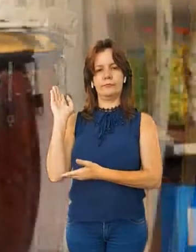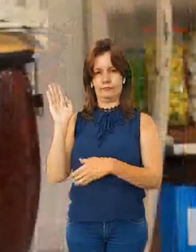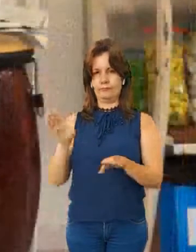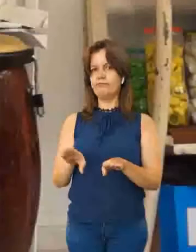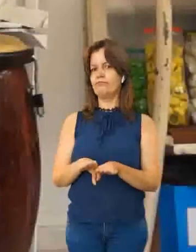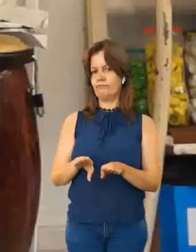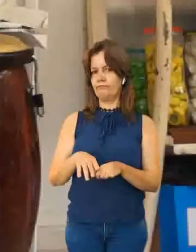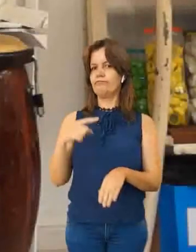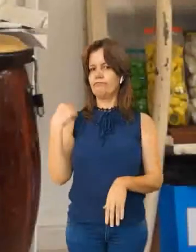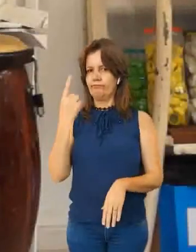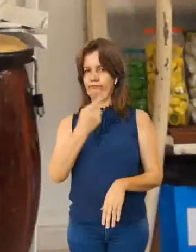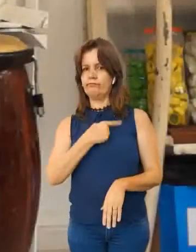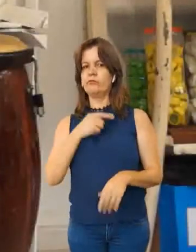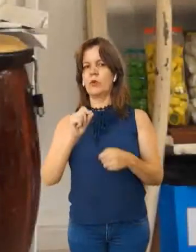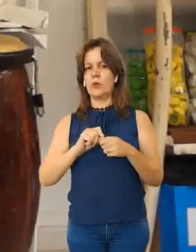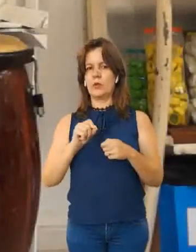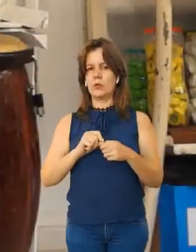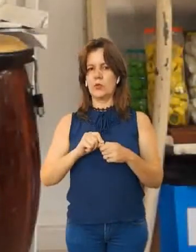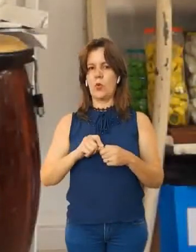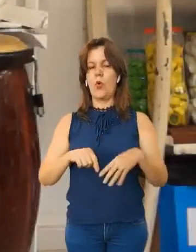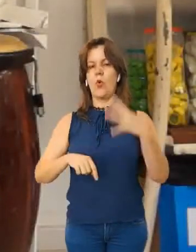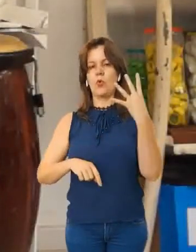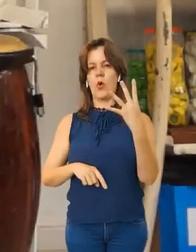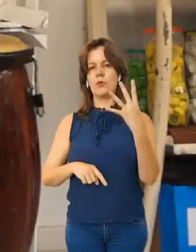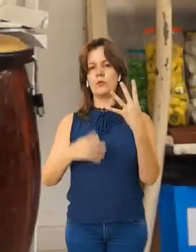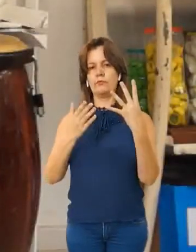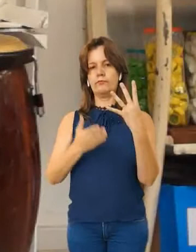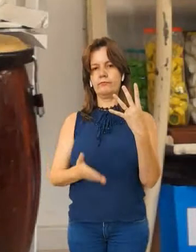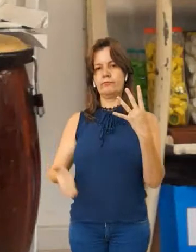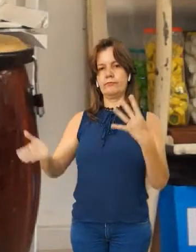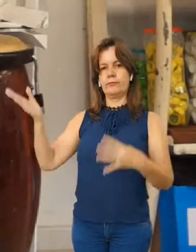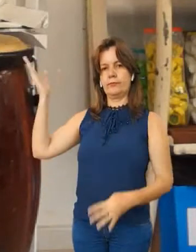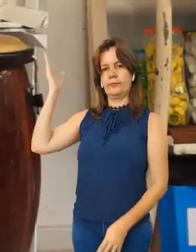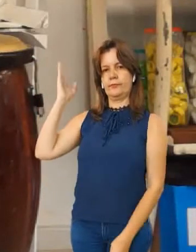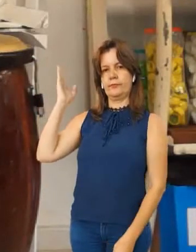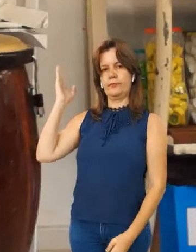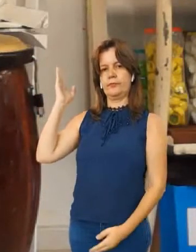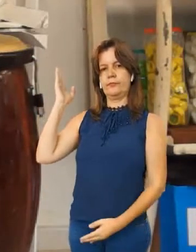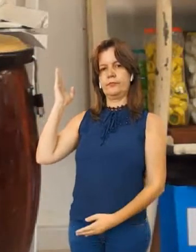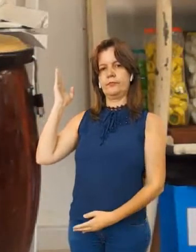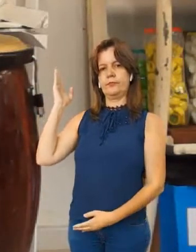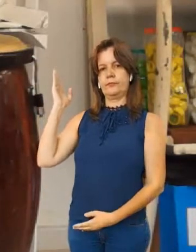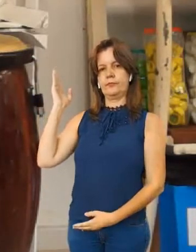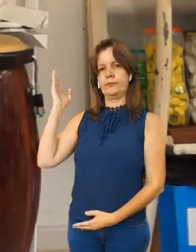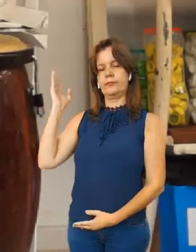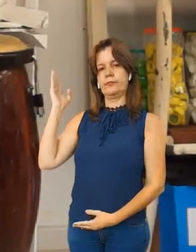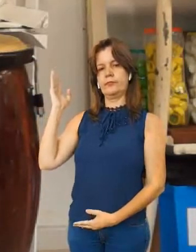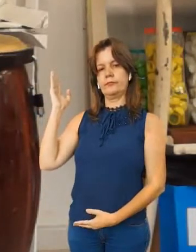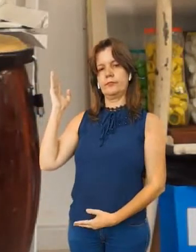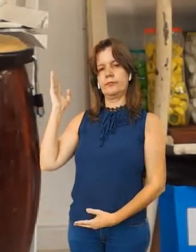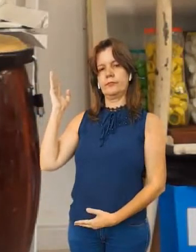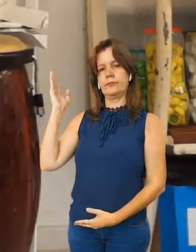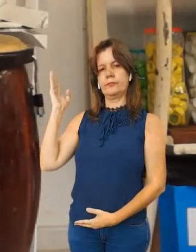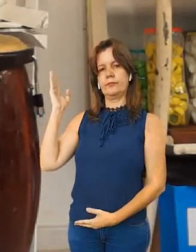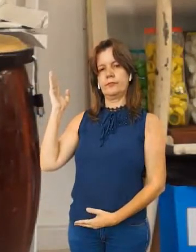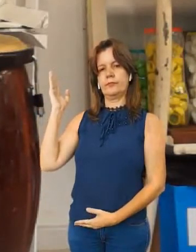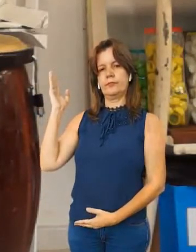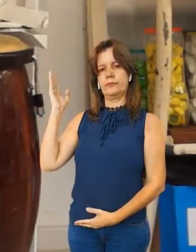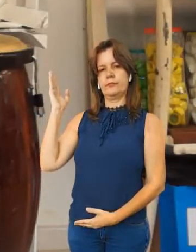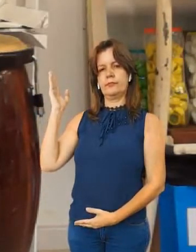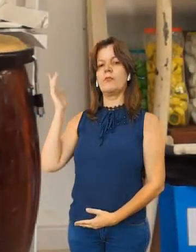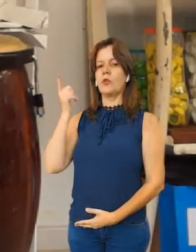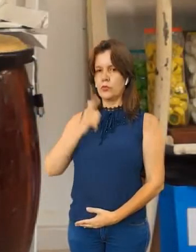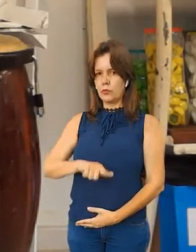Então vamos lá! São quatro movimentos. Peito, estala, estala, estala, peito.